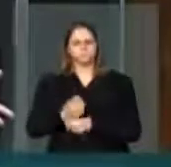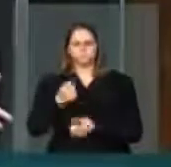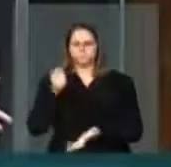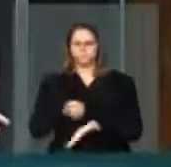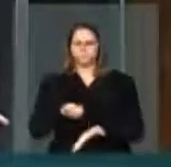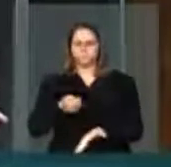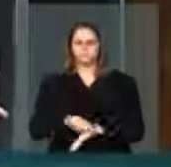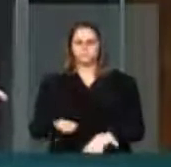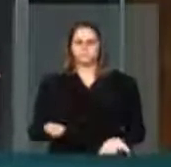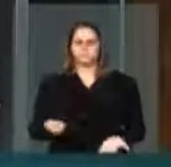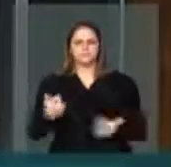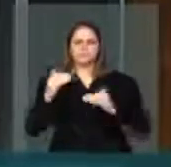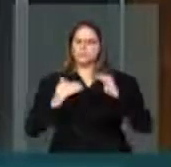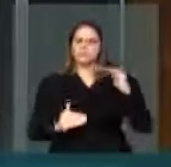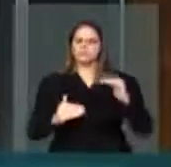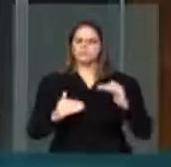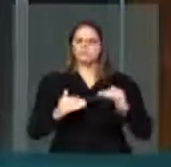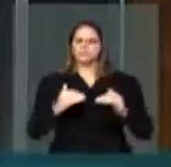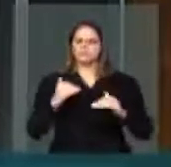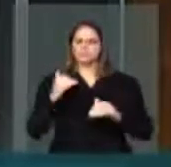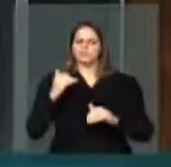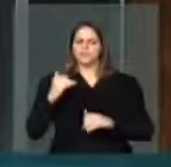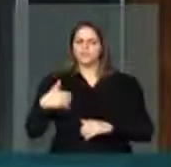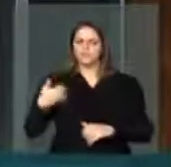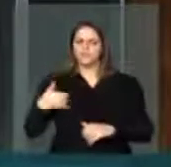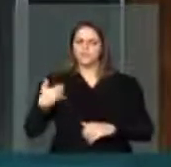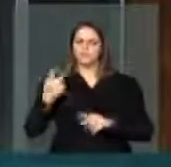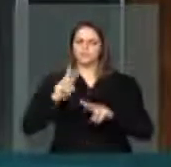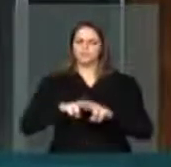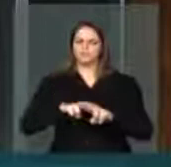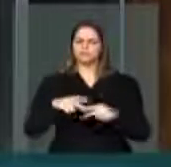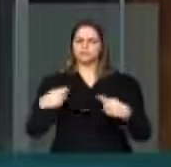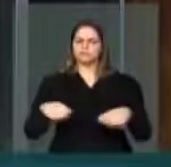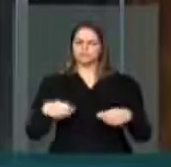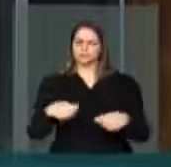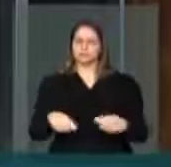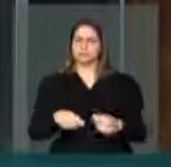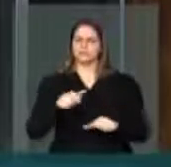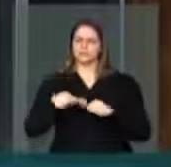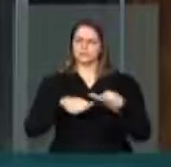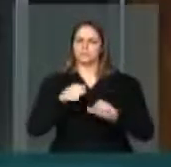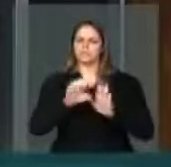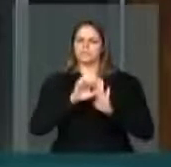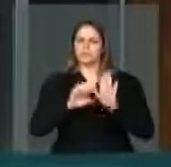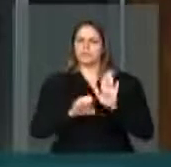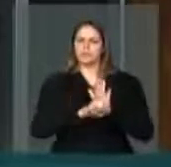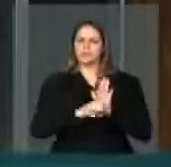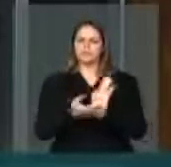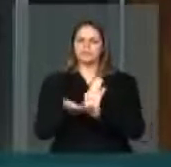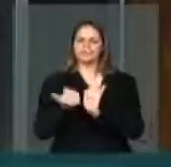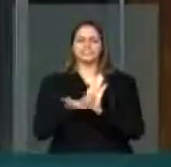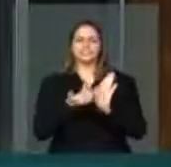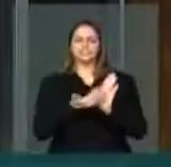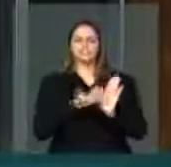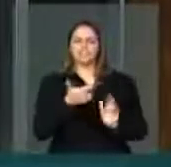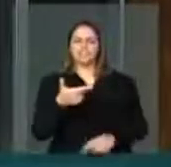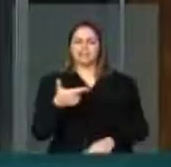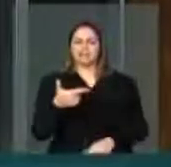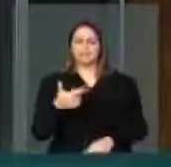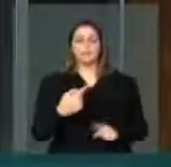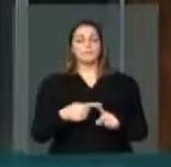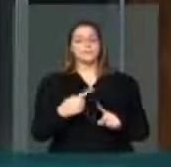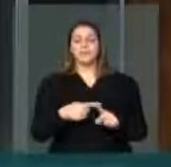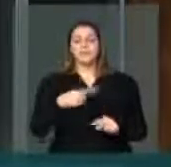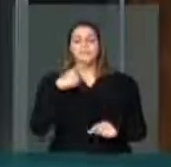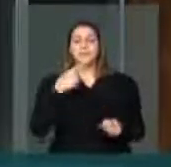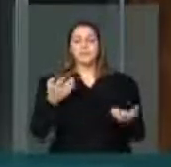Vamos reduzir a maioridade penal, vamos rever esse estatuto do desarmamento, que na realidade ninguém quer